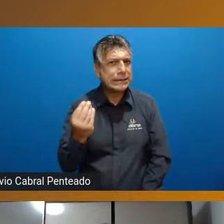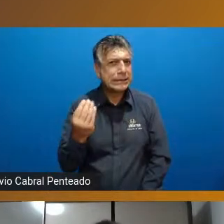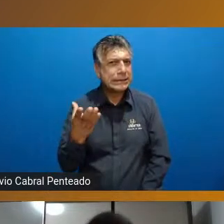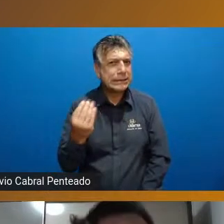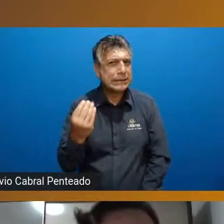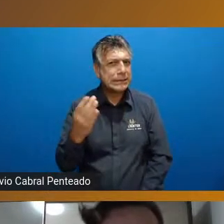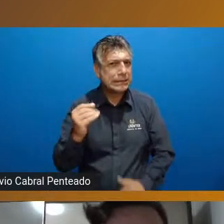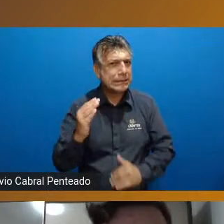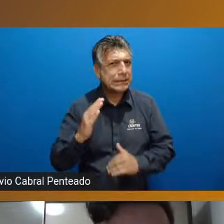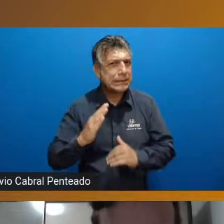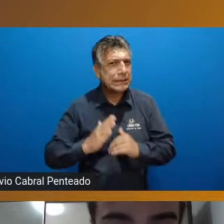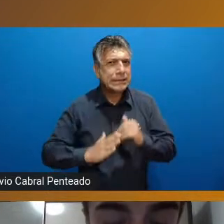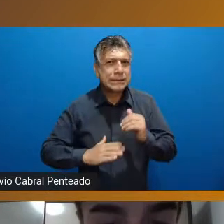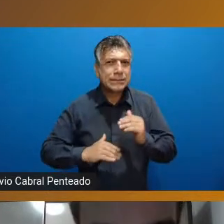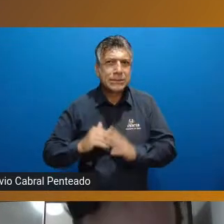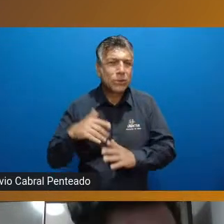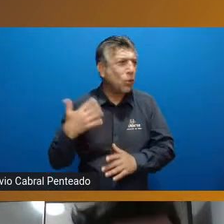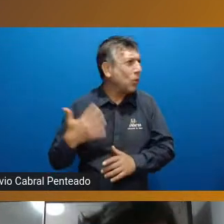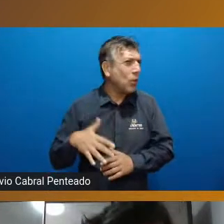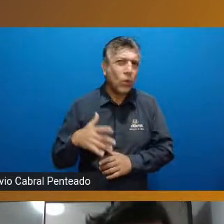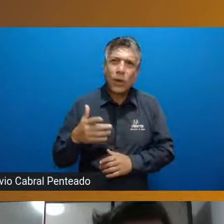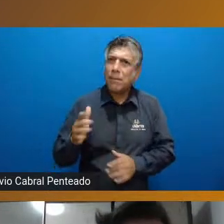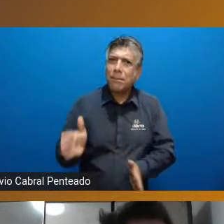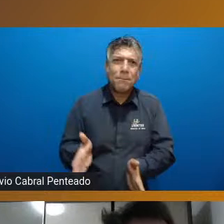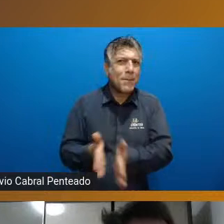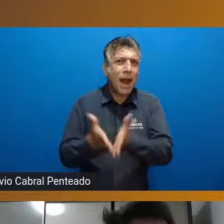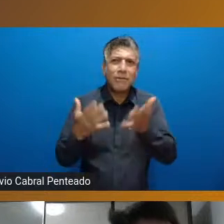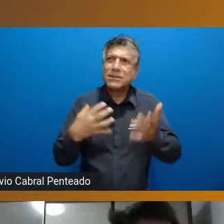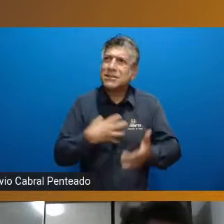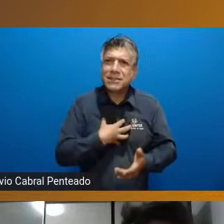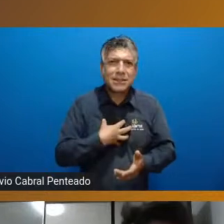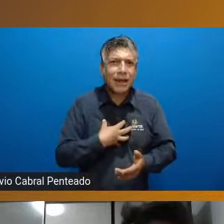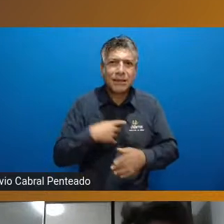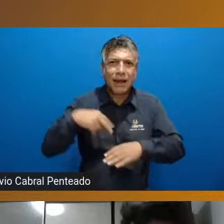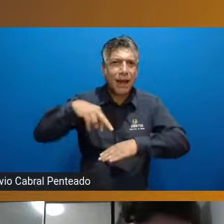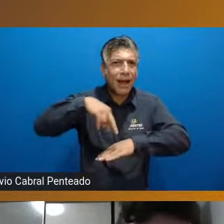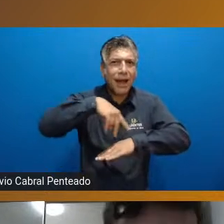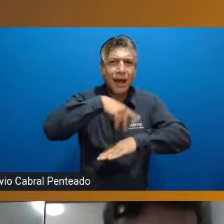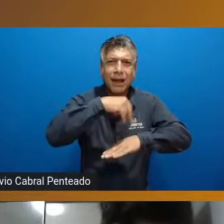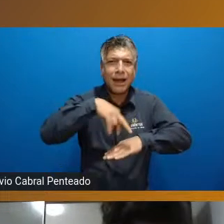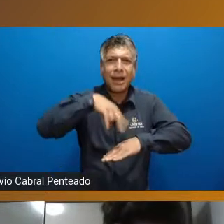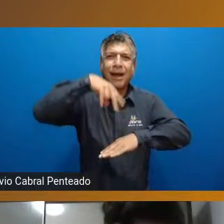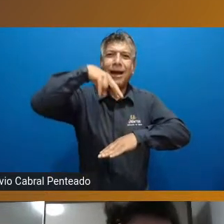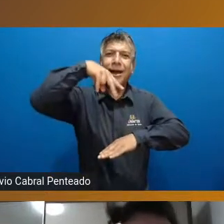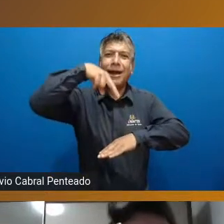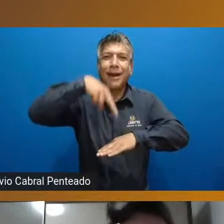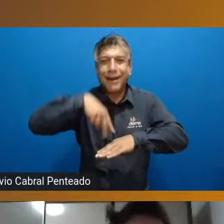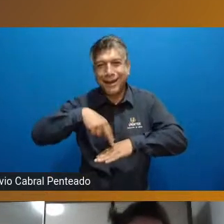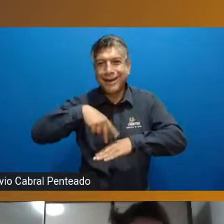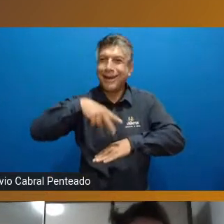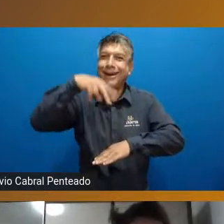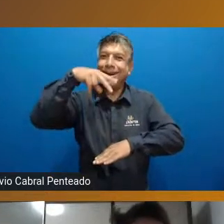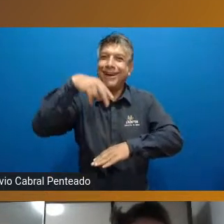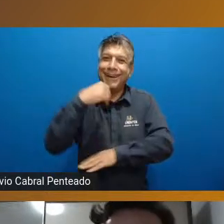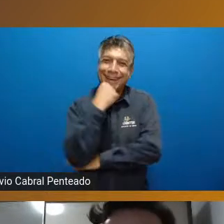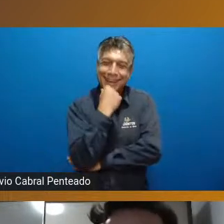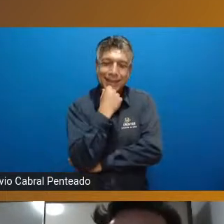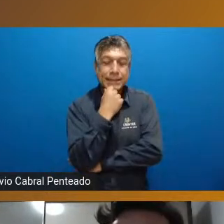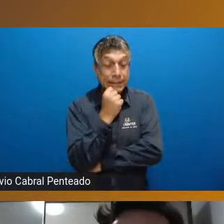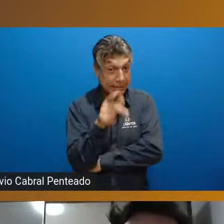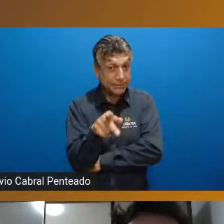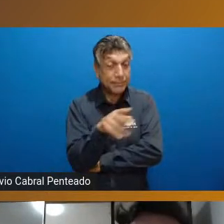como é que tem esse dom maravilhoso esplêndido do balé então tudo que a Tati falou ali a respeito da